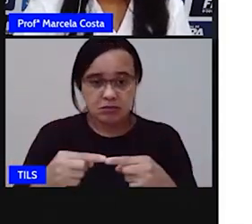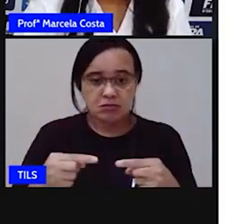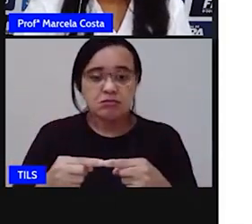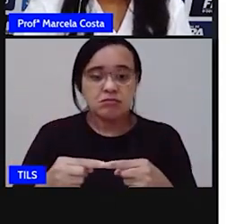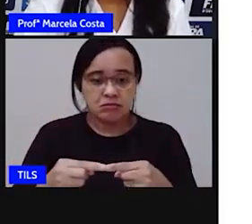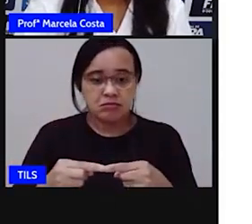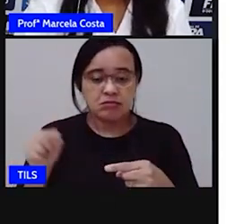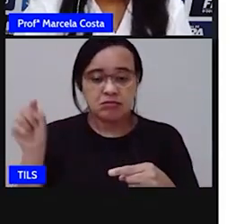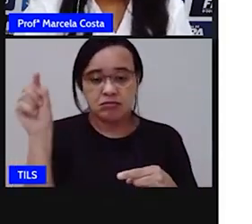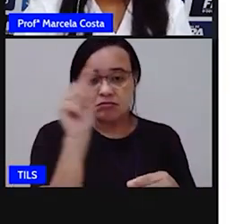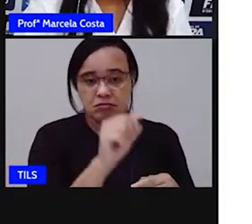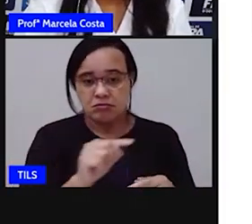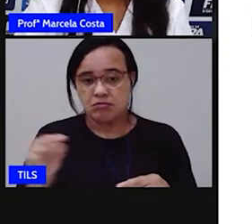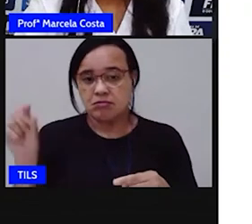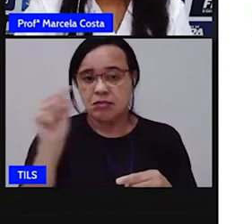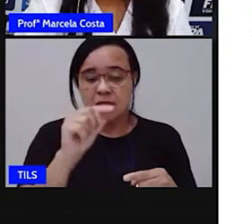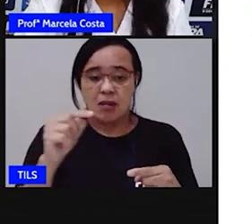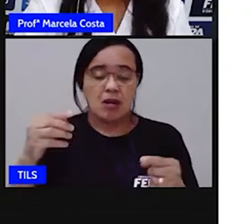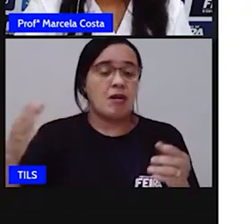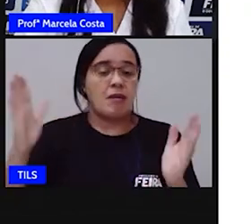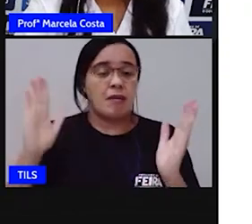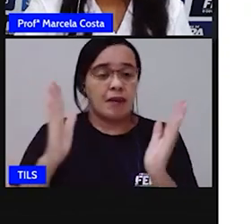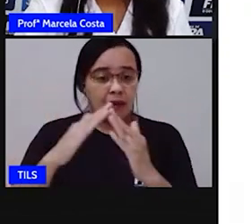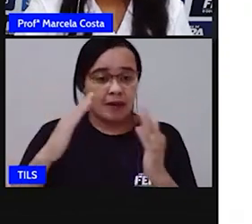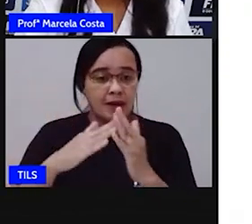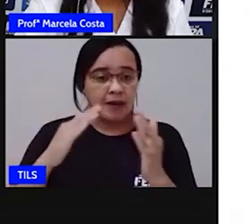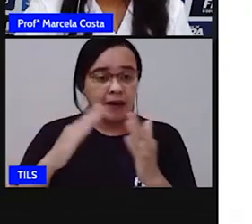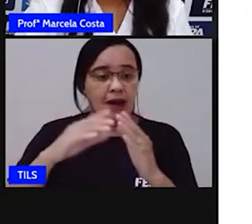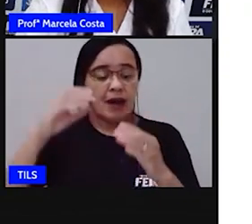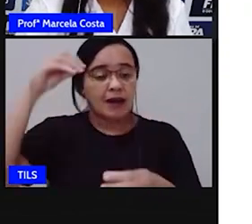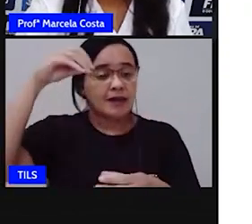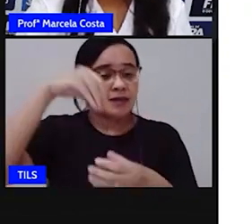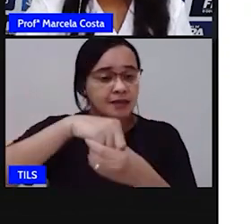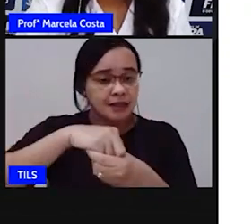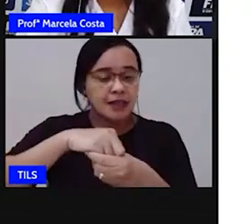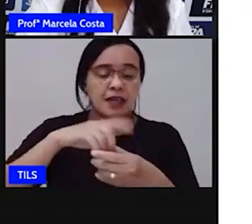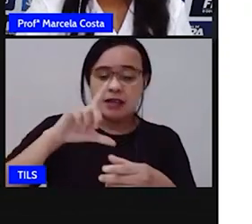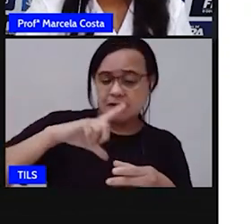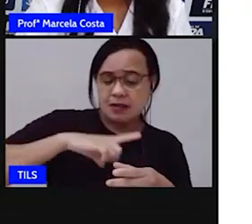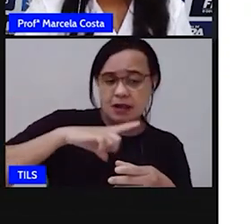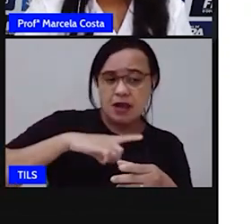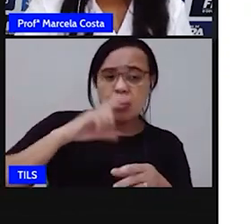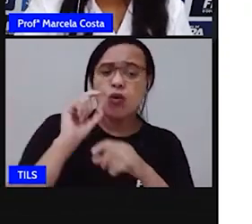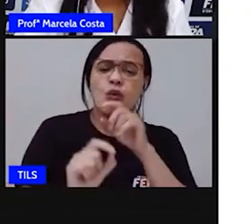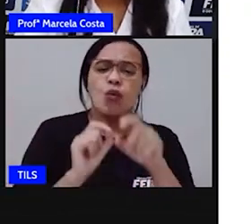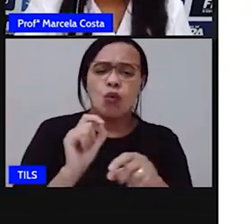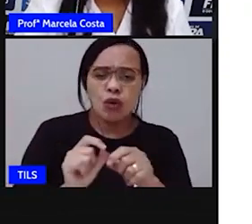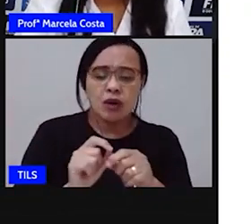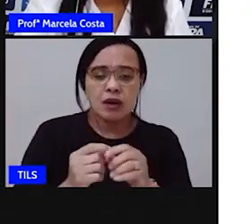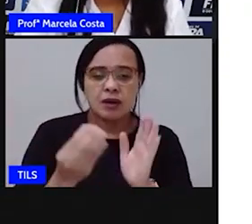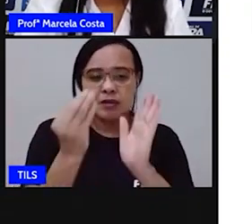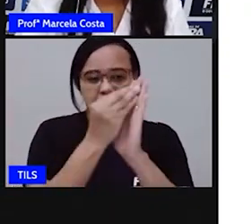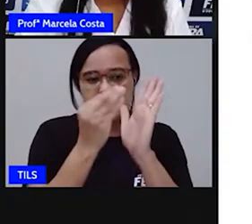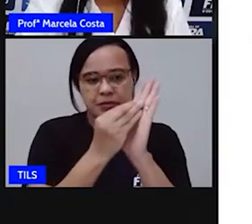circular aí o que tem na sala da sua casa e vai escrever nesse espaço, tá bom?